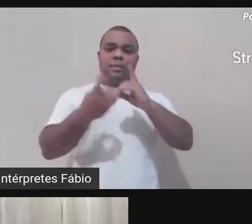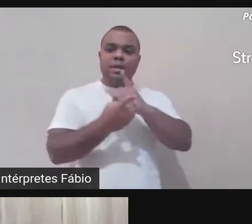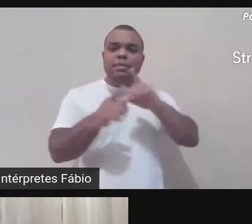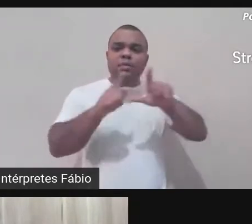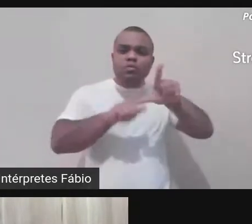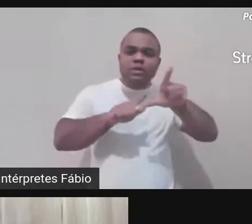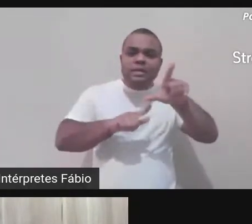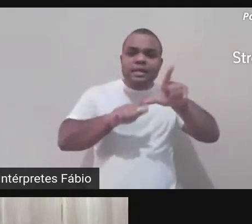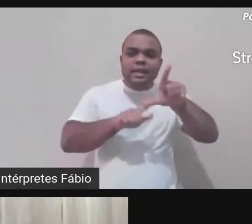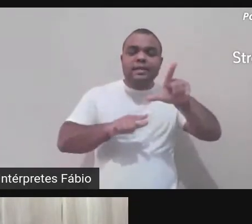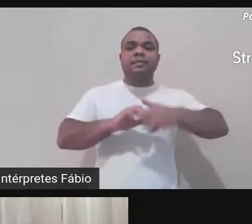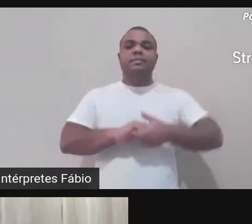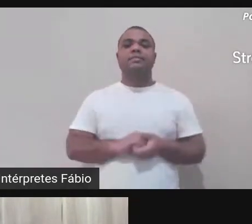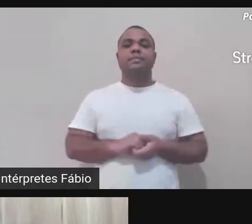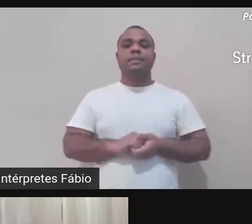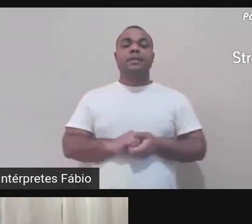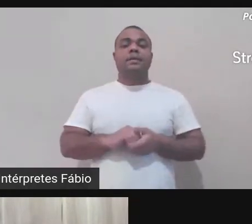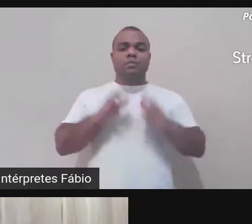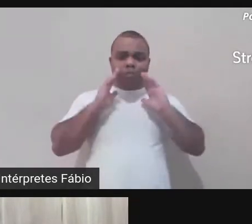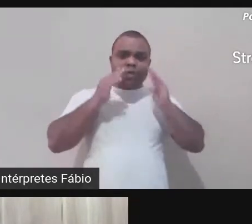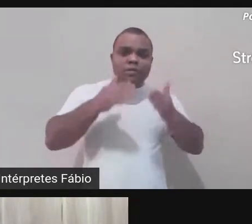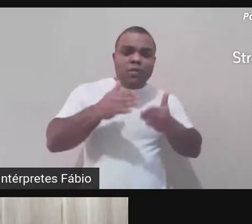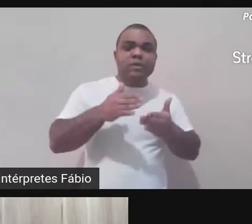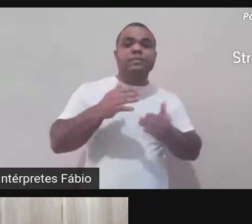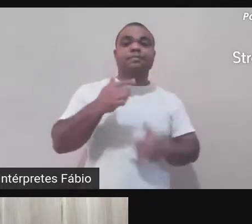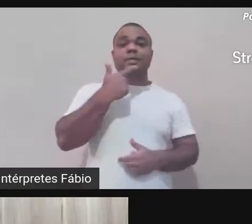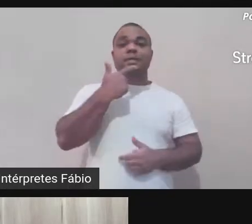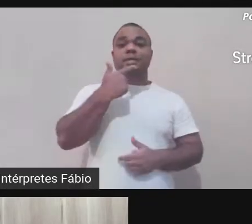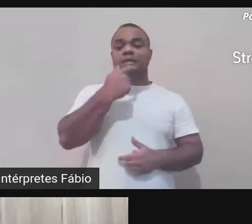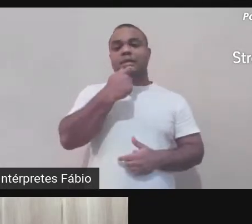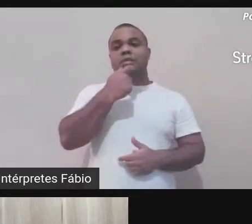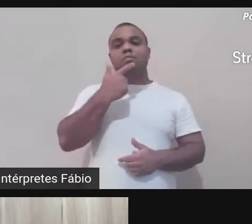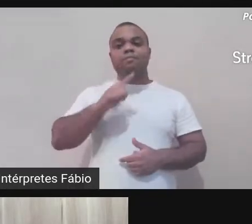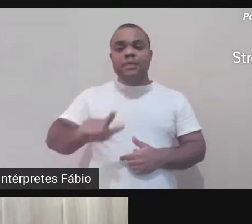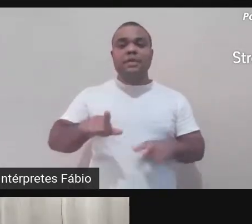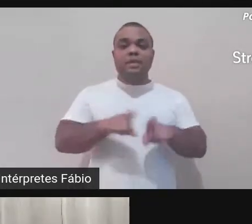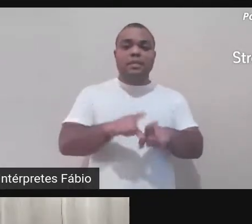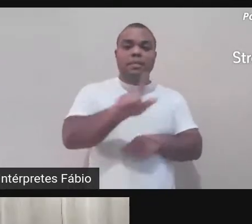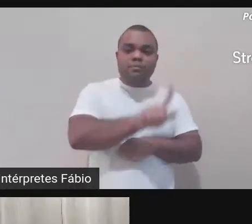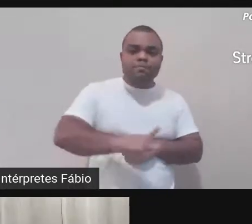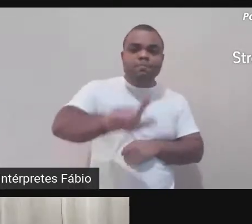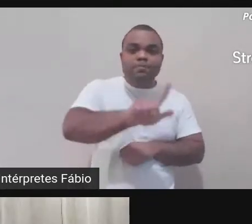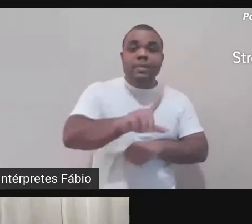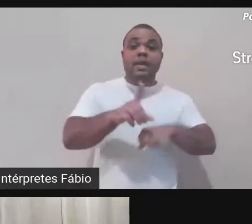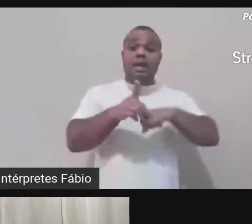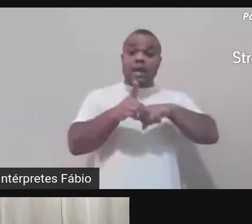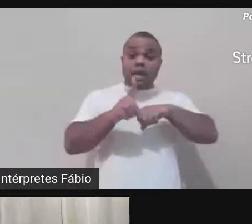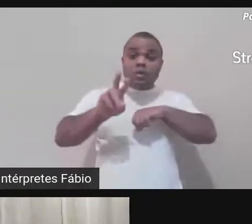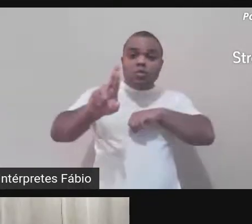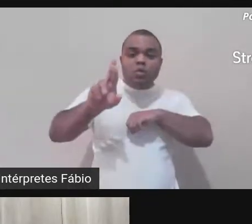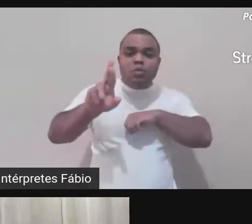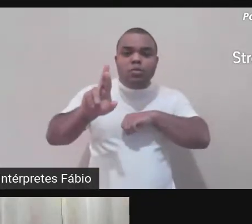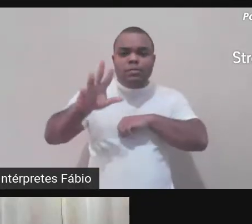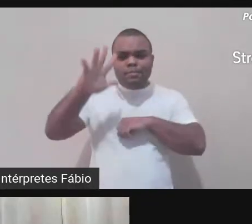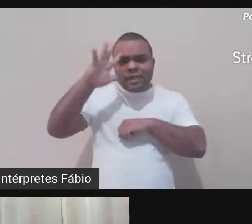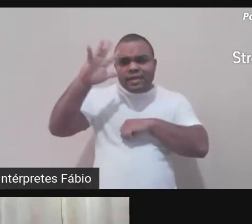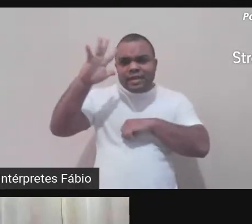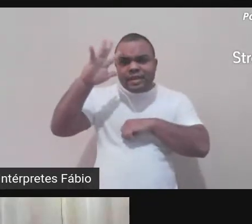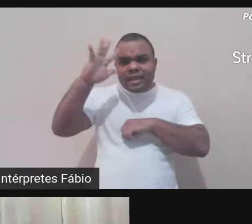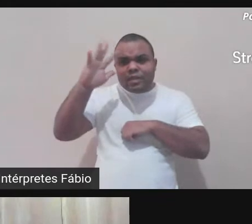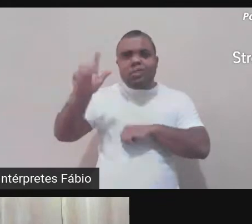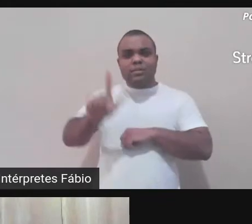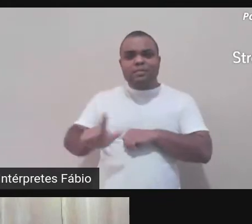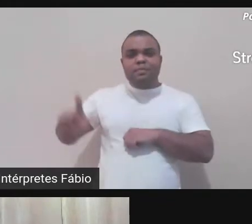Língua Inglesa e Suas Literaturas e no programa de mestrado em Letras. É doutora em Teoria da Literatura e